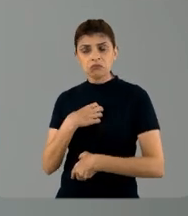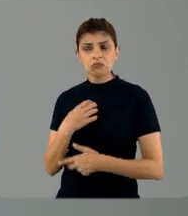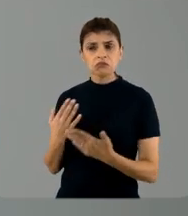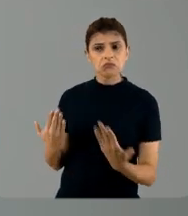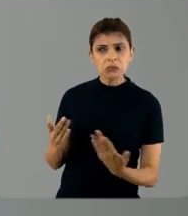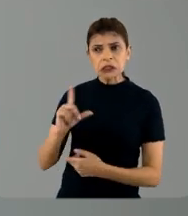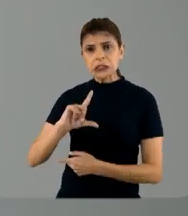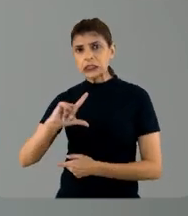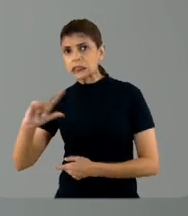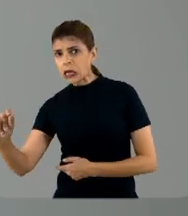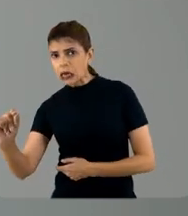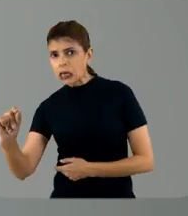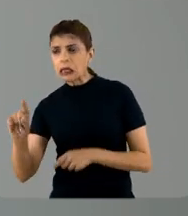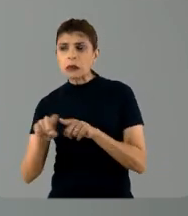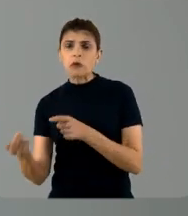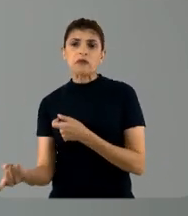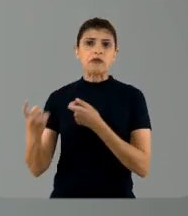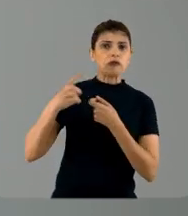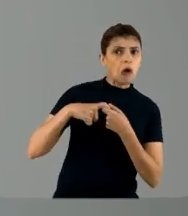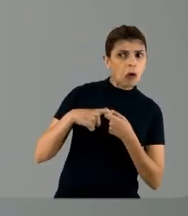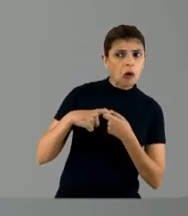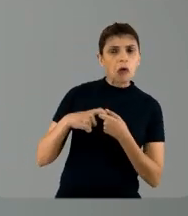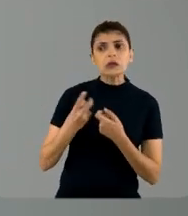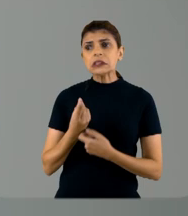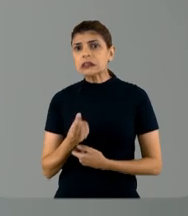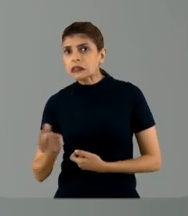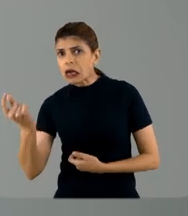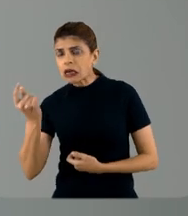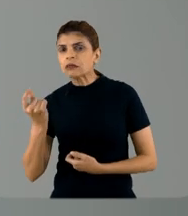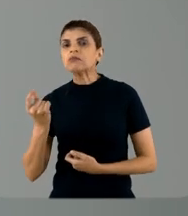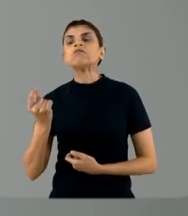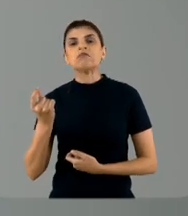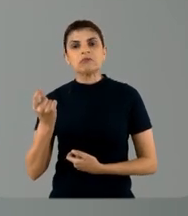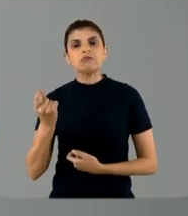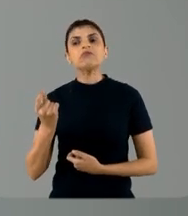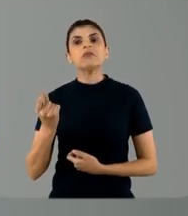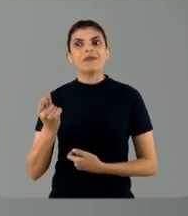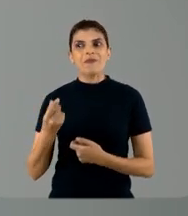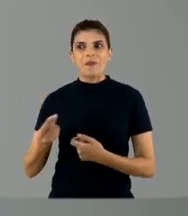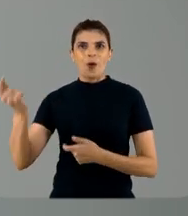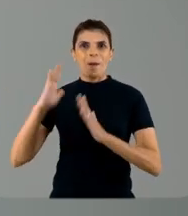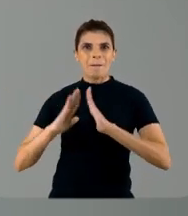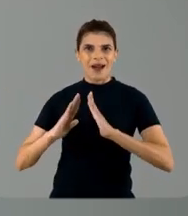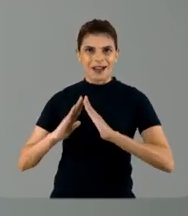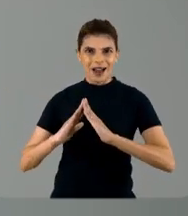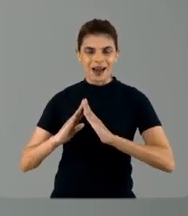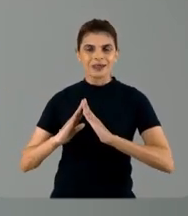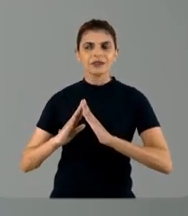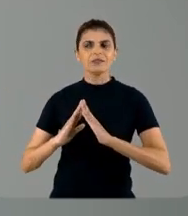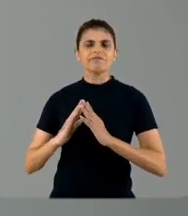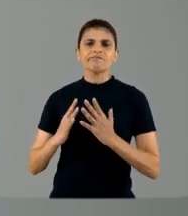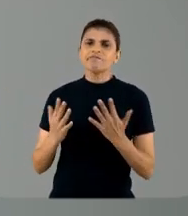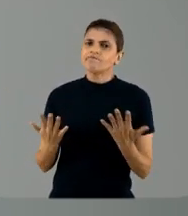sair, mas a Roseli também pode reforçar em relação a isso, sair de alta numa paciente